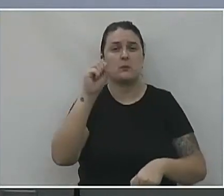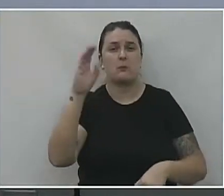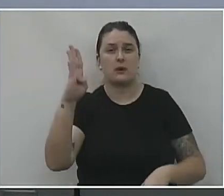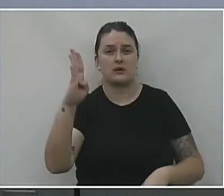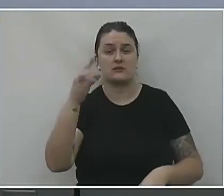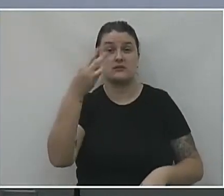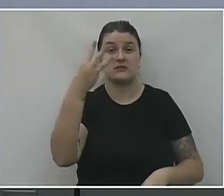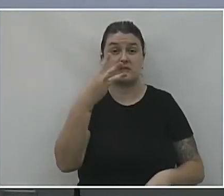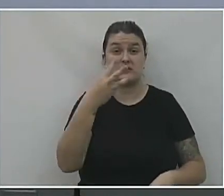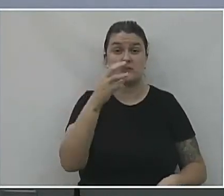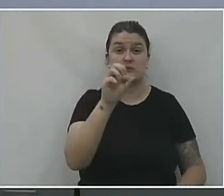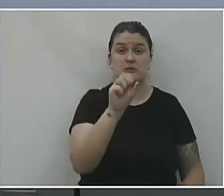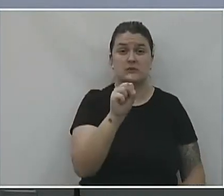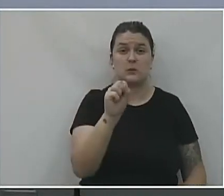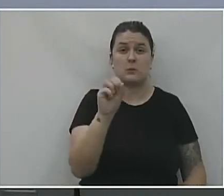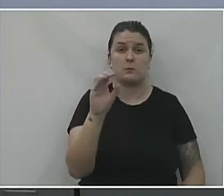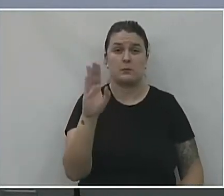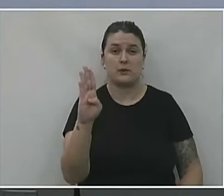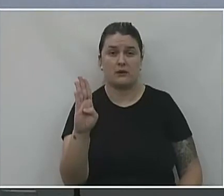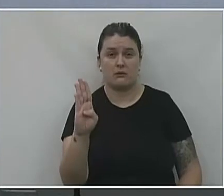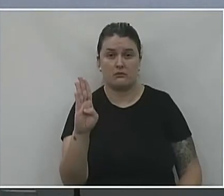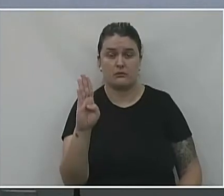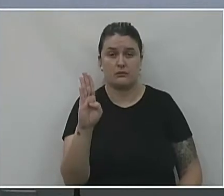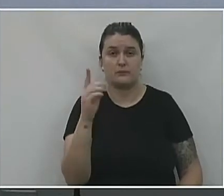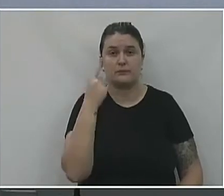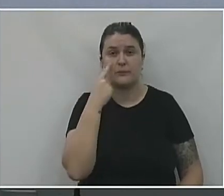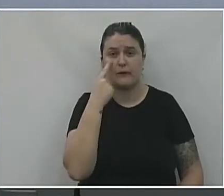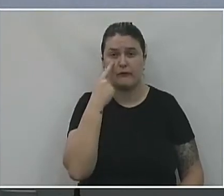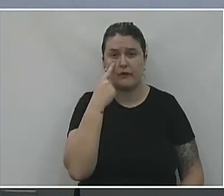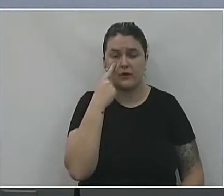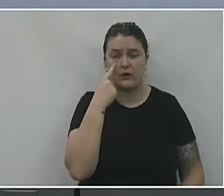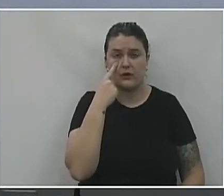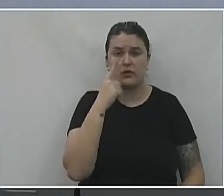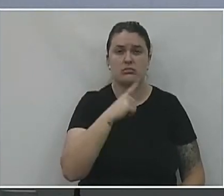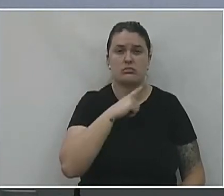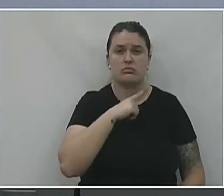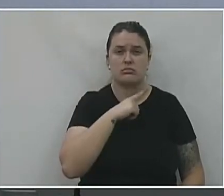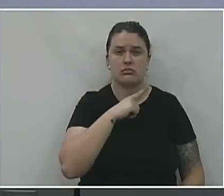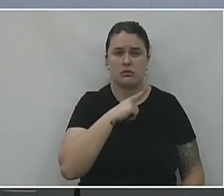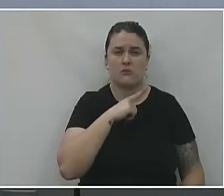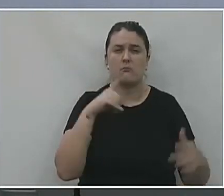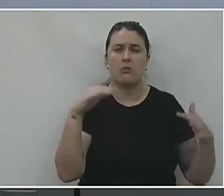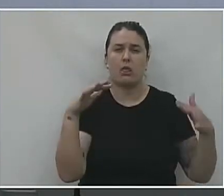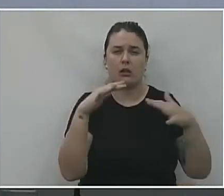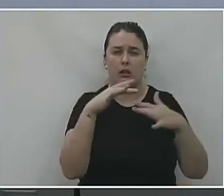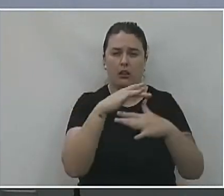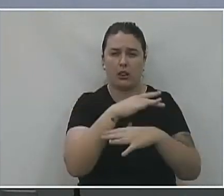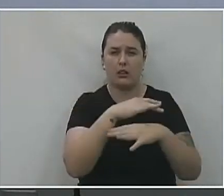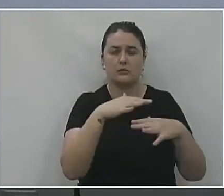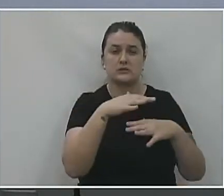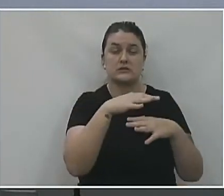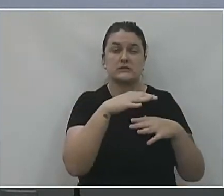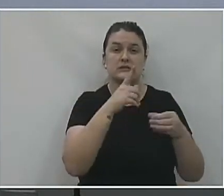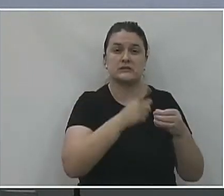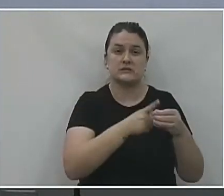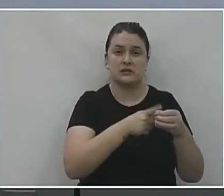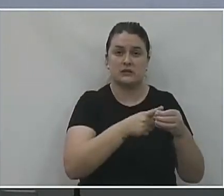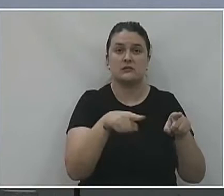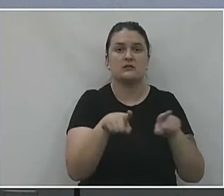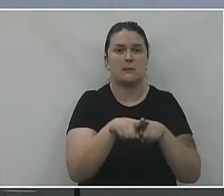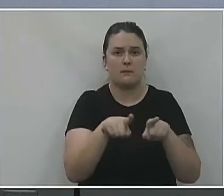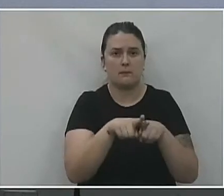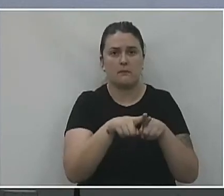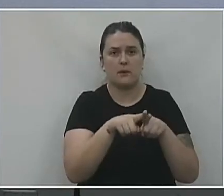o São Bernardo. Dá para ver, então, que a OND tem uma circulação maior, não só dentro da cidade, mas como